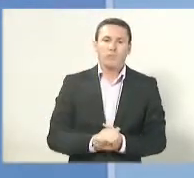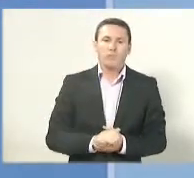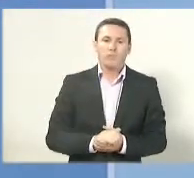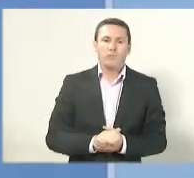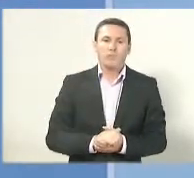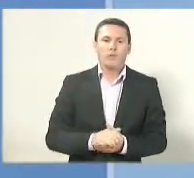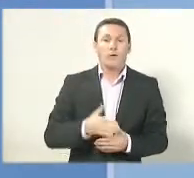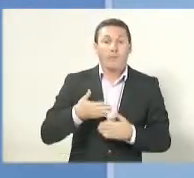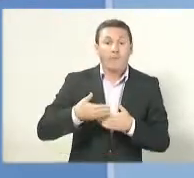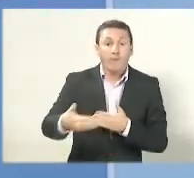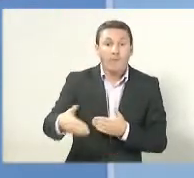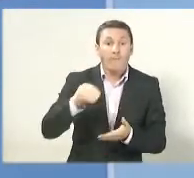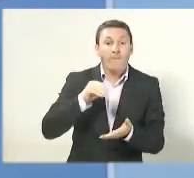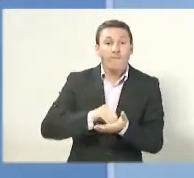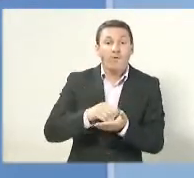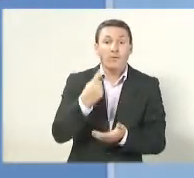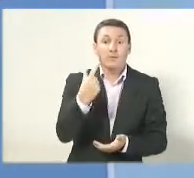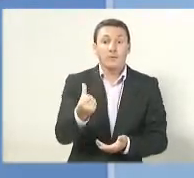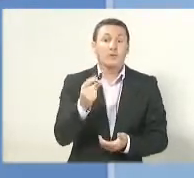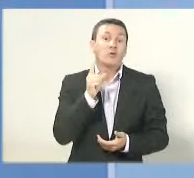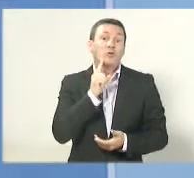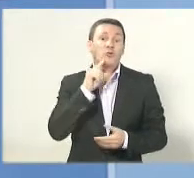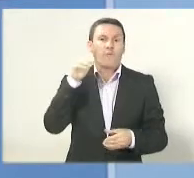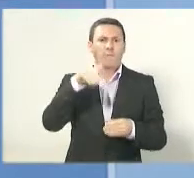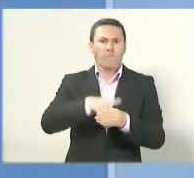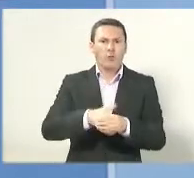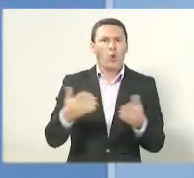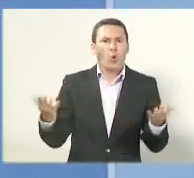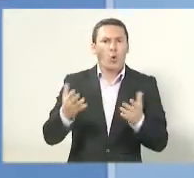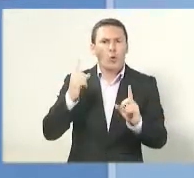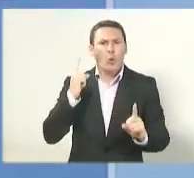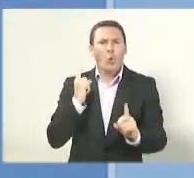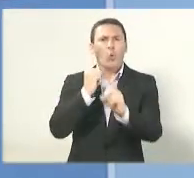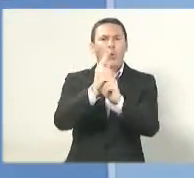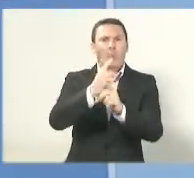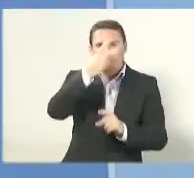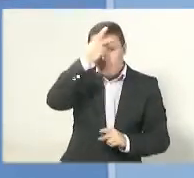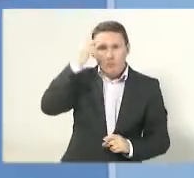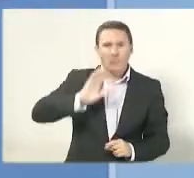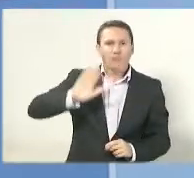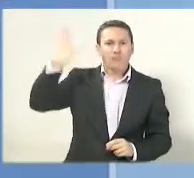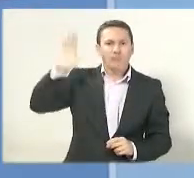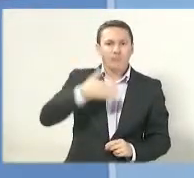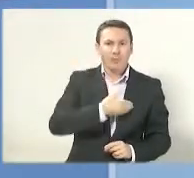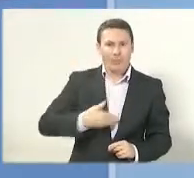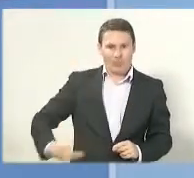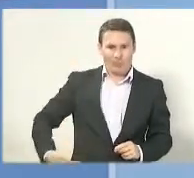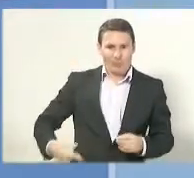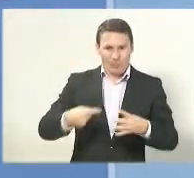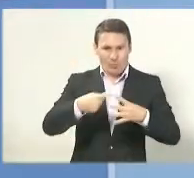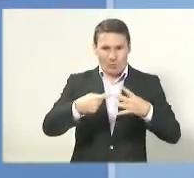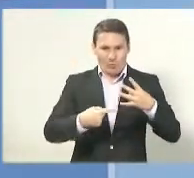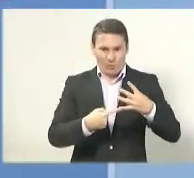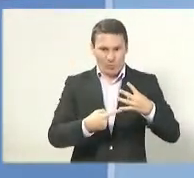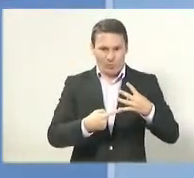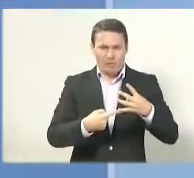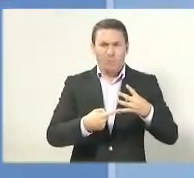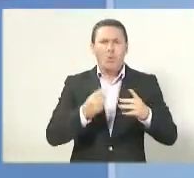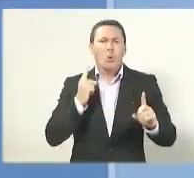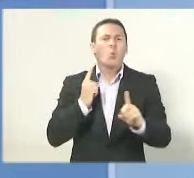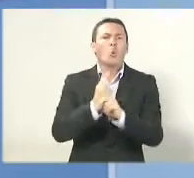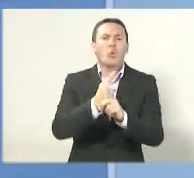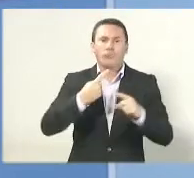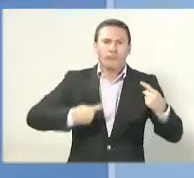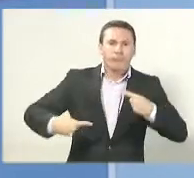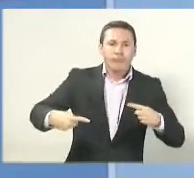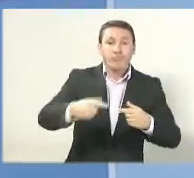candidatos ao governo do Estado. Um encontro que pode ser decisivo pela proximidade das eleições. Uma grande oportunidade